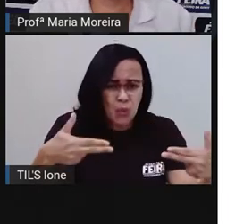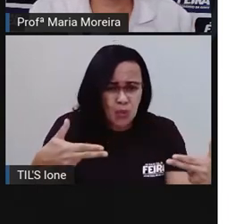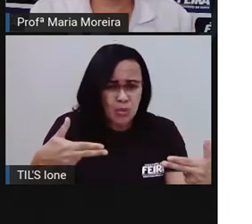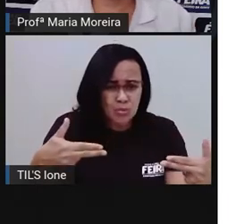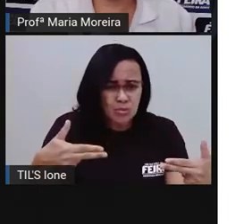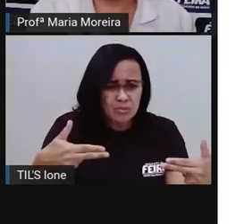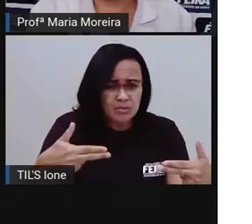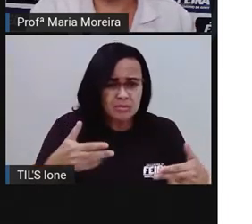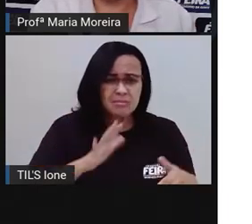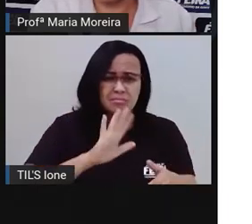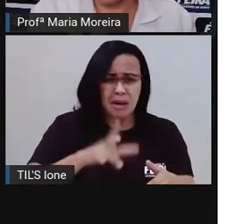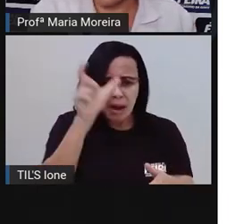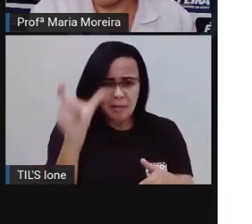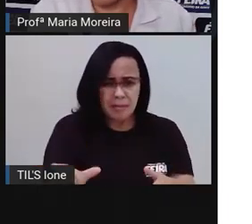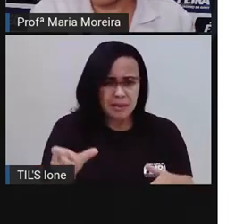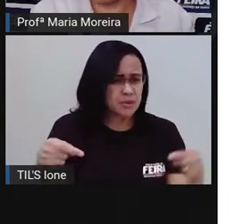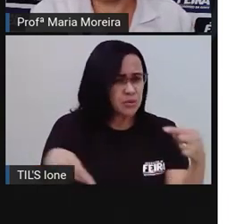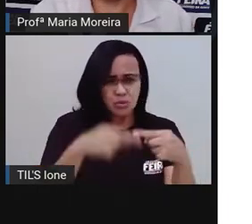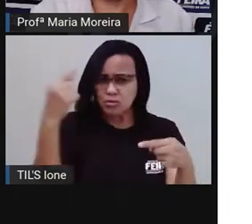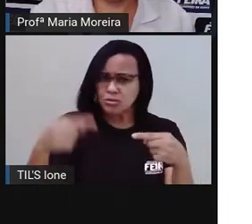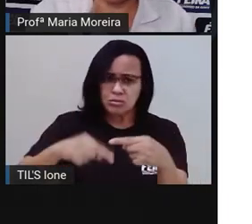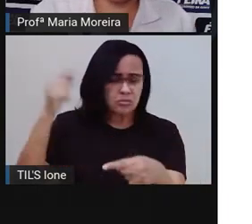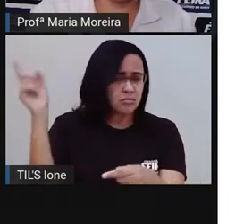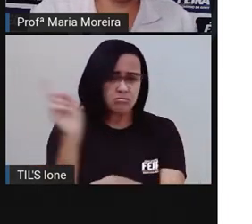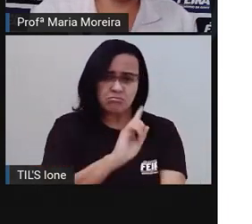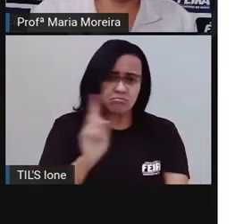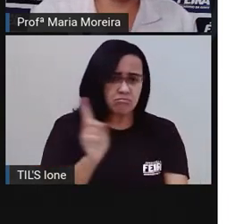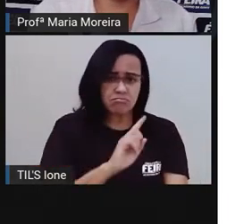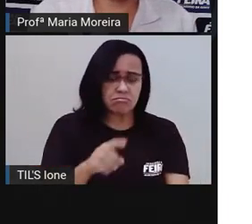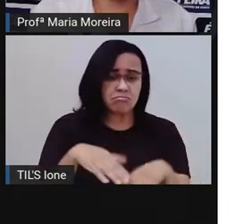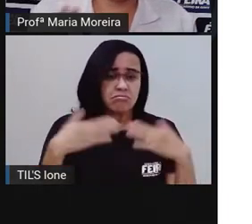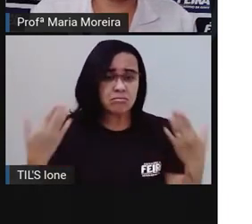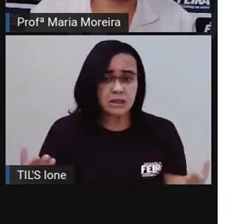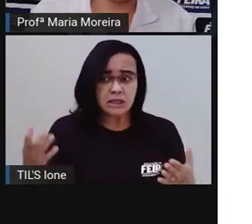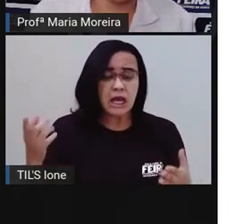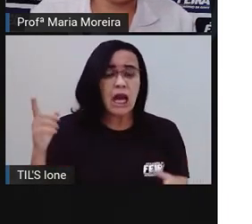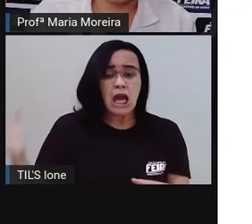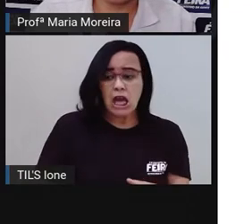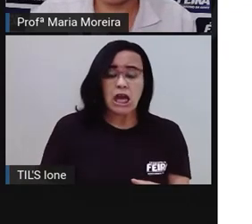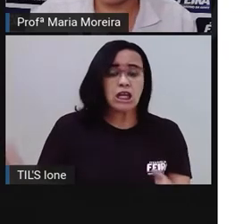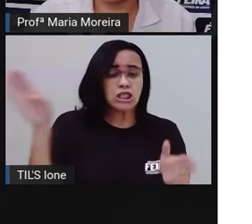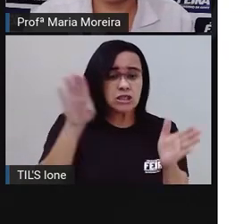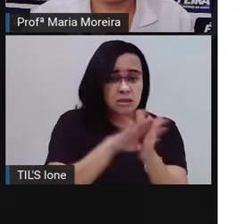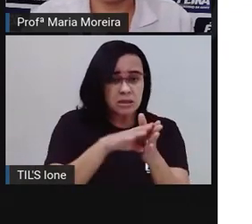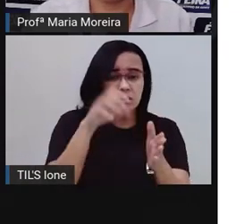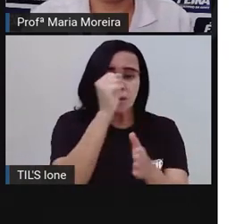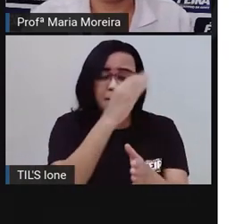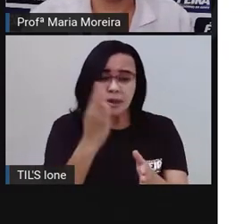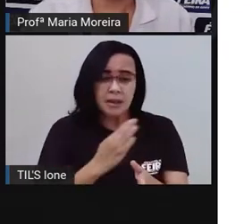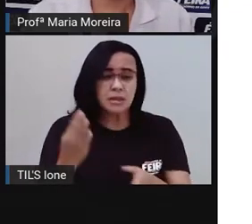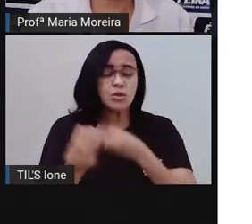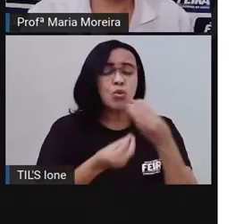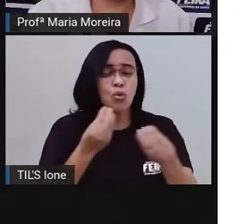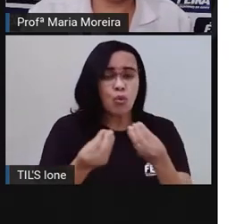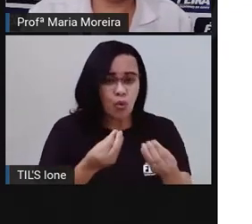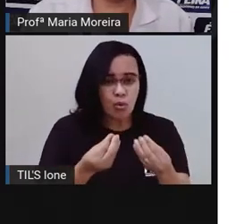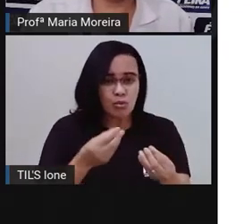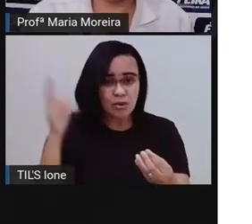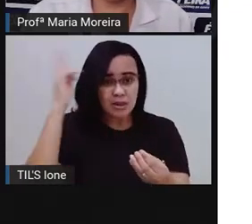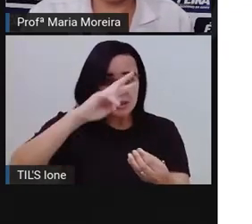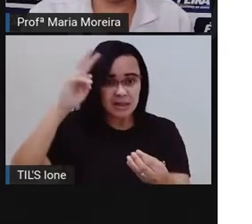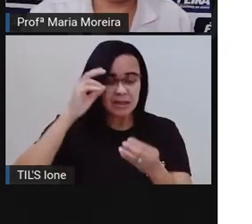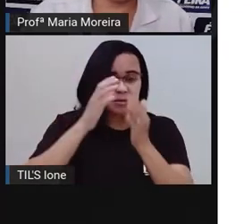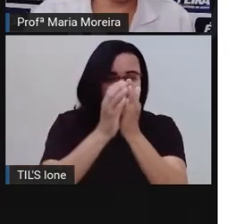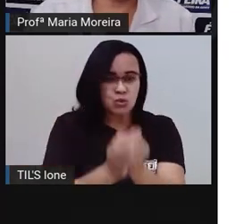como é que ele foi trazido para cá? E aí aparece lá na historinha o quê? O que a Projeto conversou aqui com vocês, que era o quê? Os navios